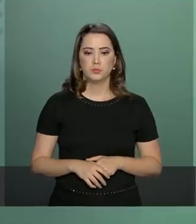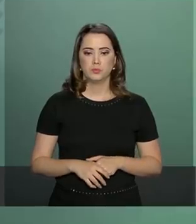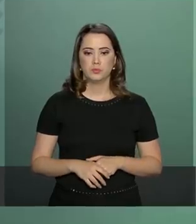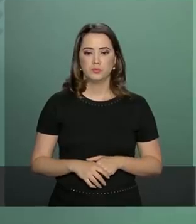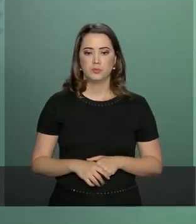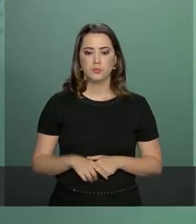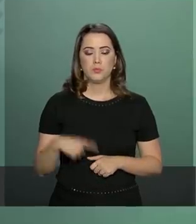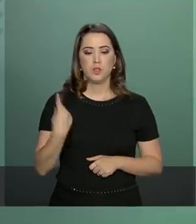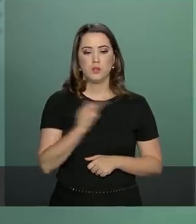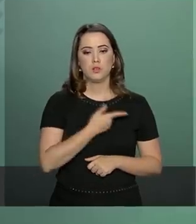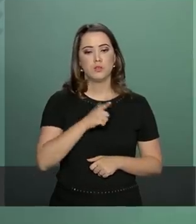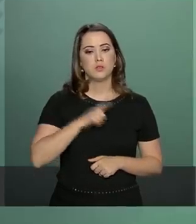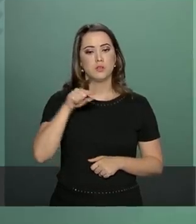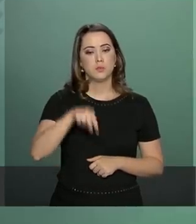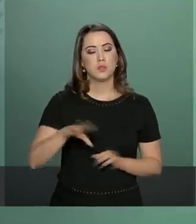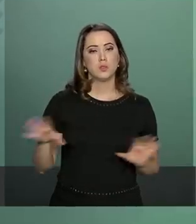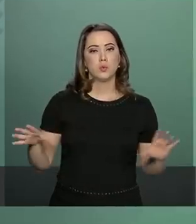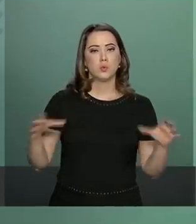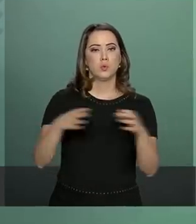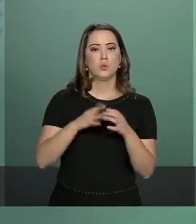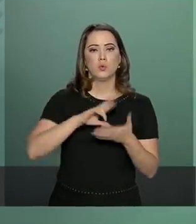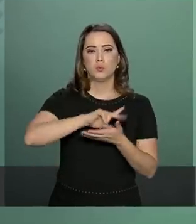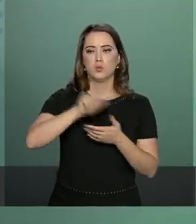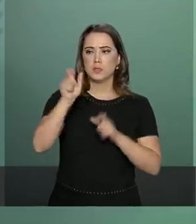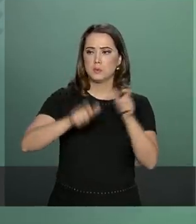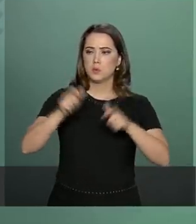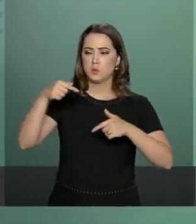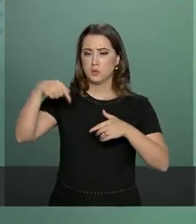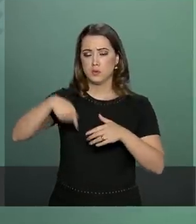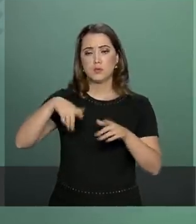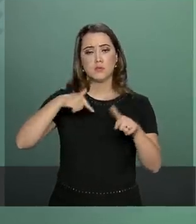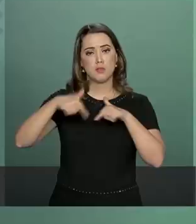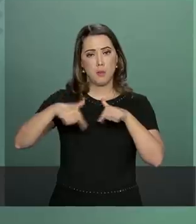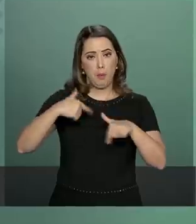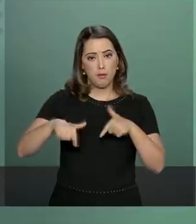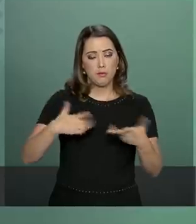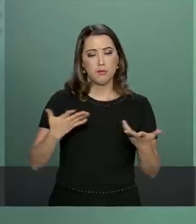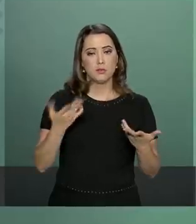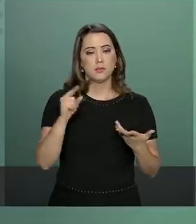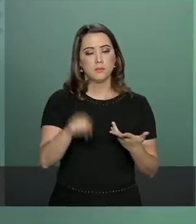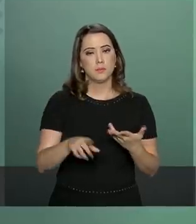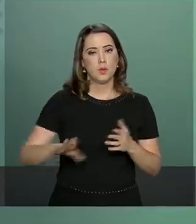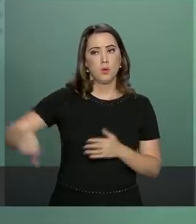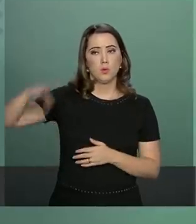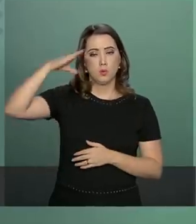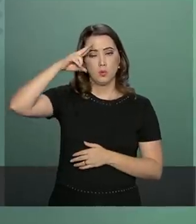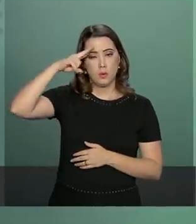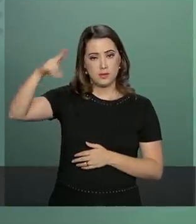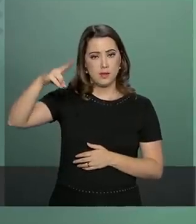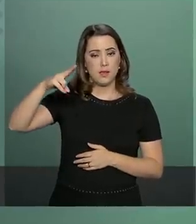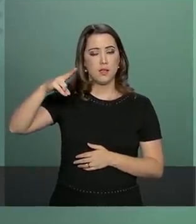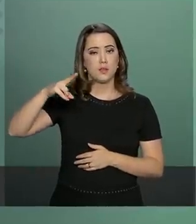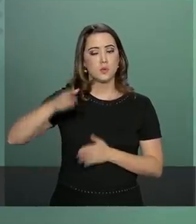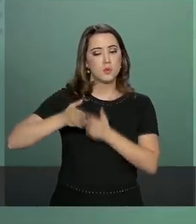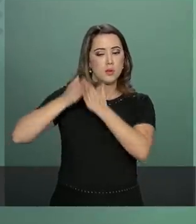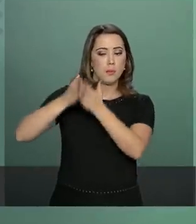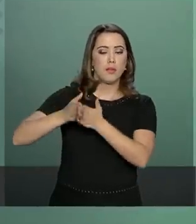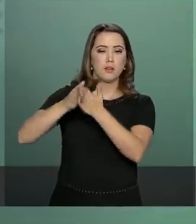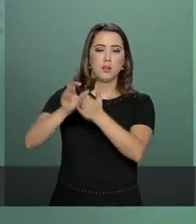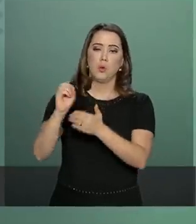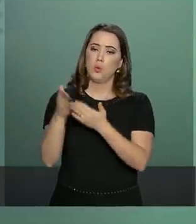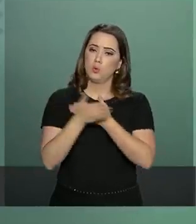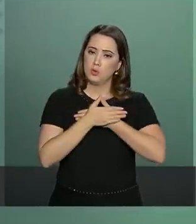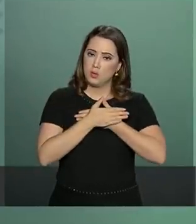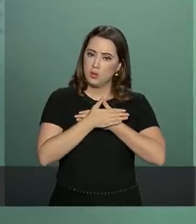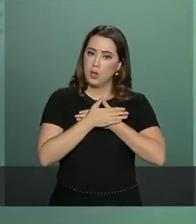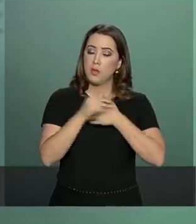aqui nós temos uma guarnição com bastante efetivo seja do do exército seja da marinha seja da força aérea